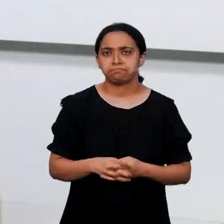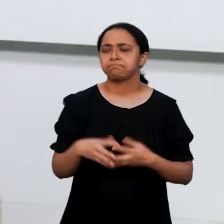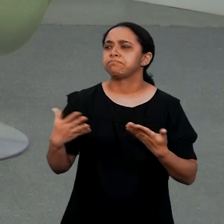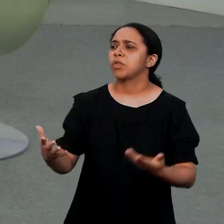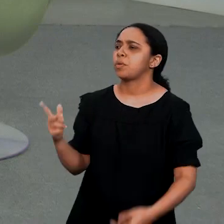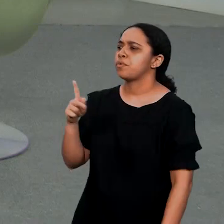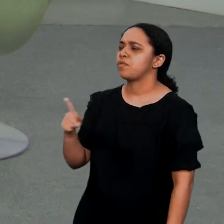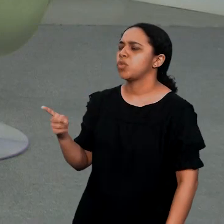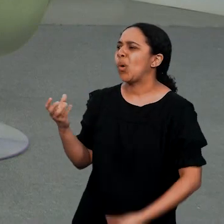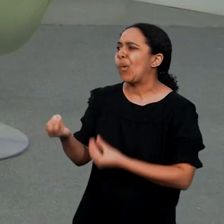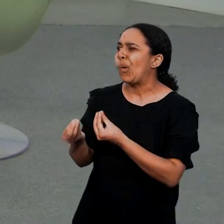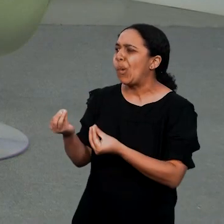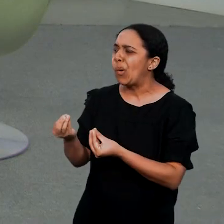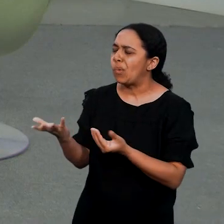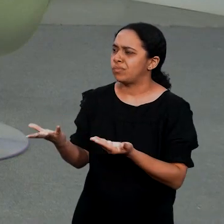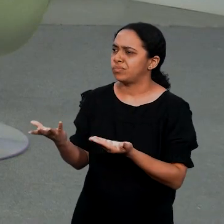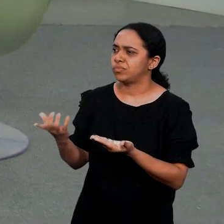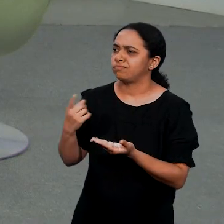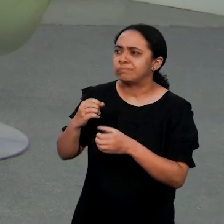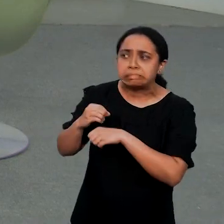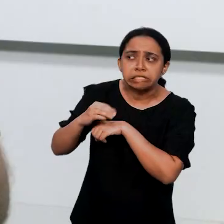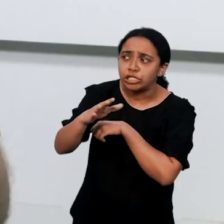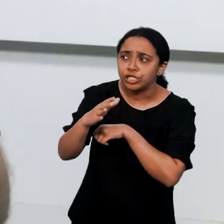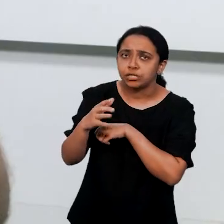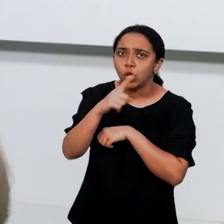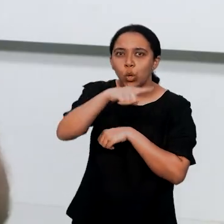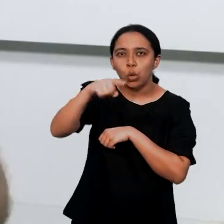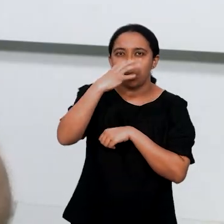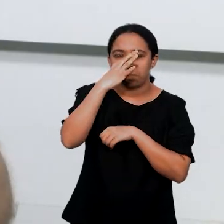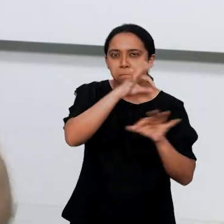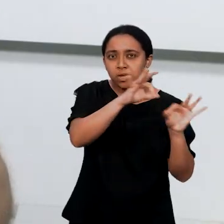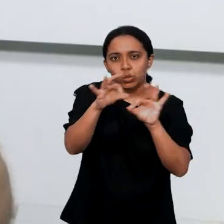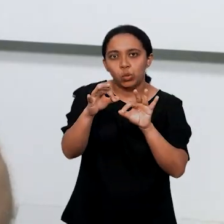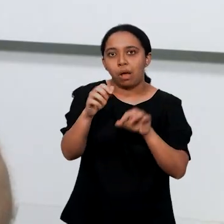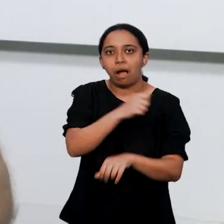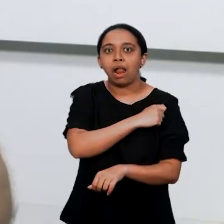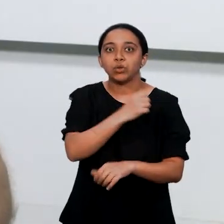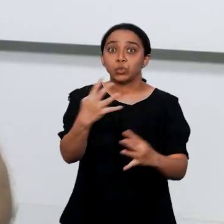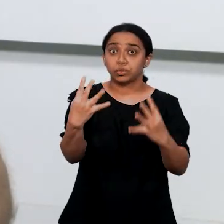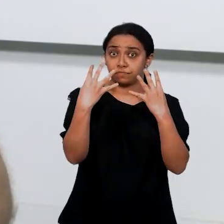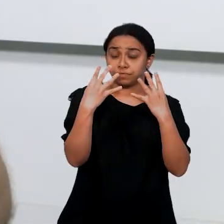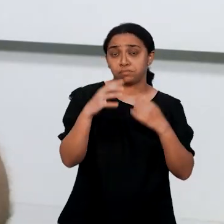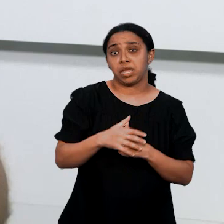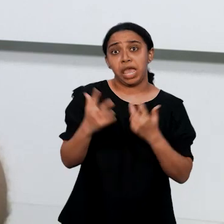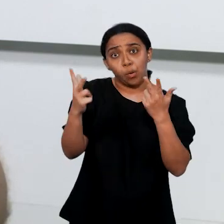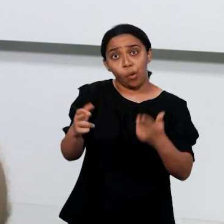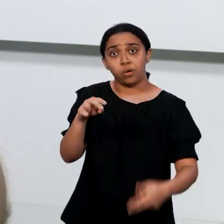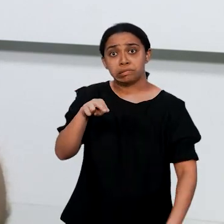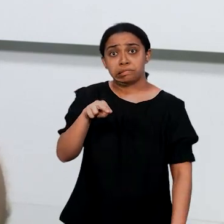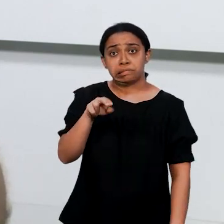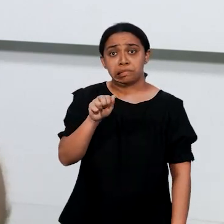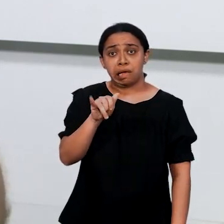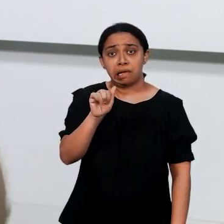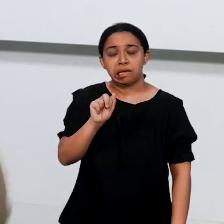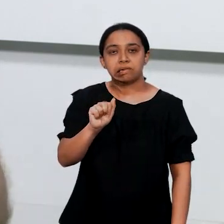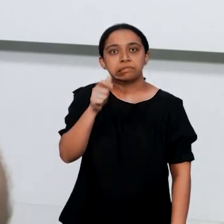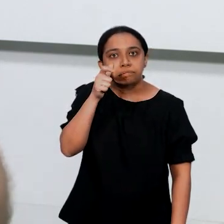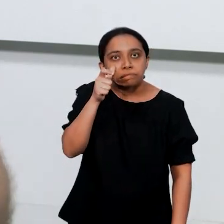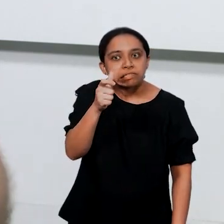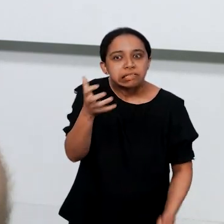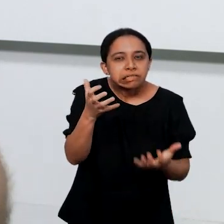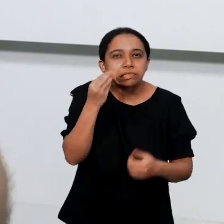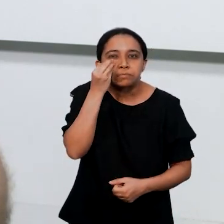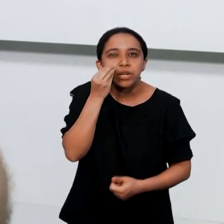E aí, professor, como é que a gente pode dar alguma dica para os outros alunos que, assim como a Nayara, estão interessados a